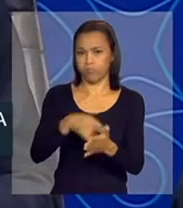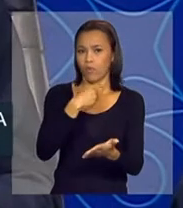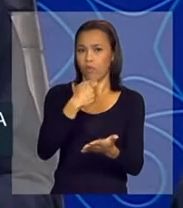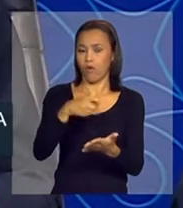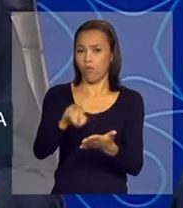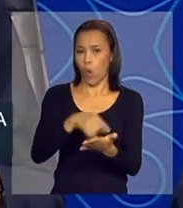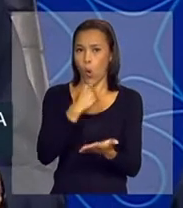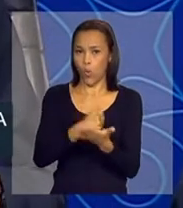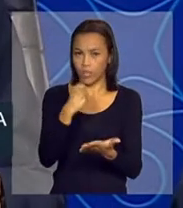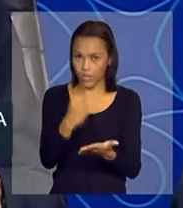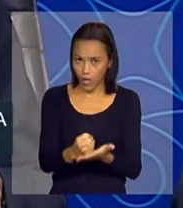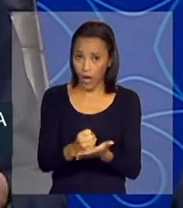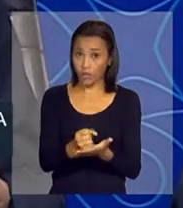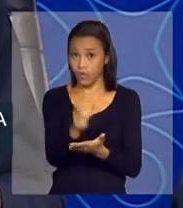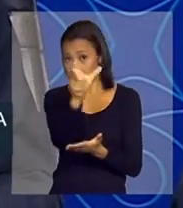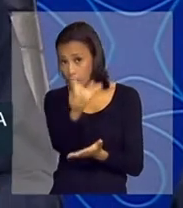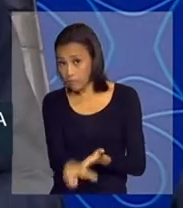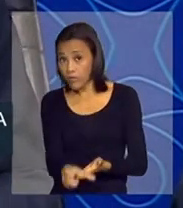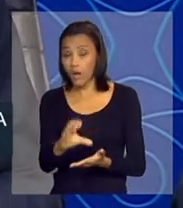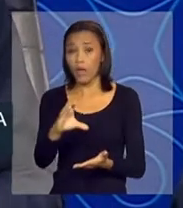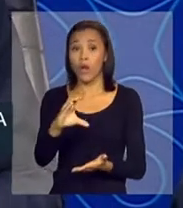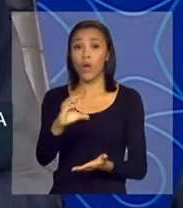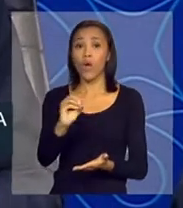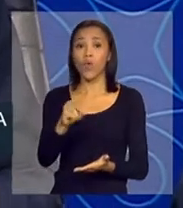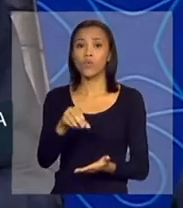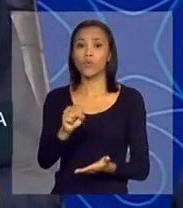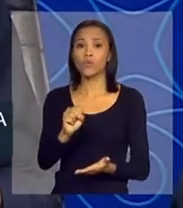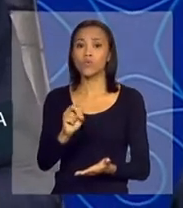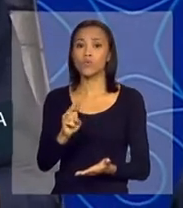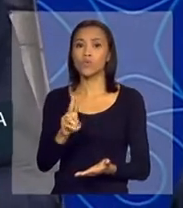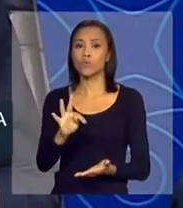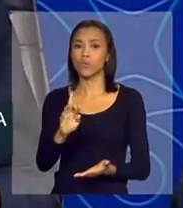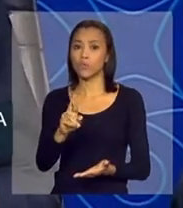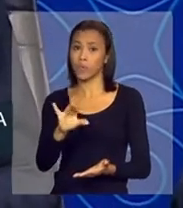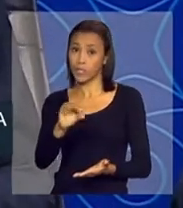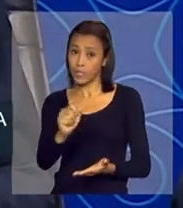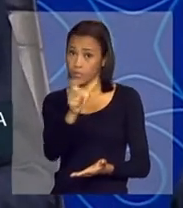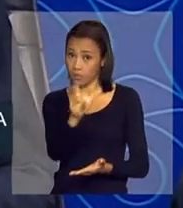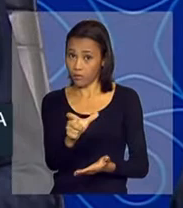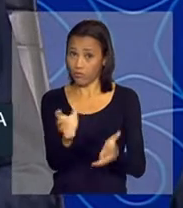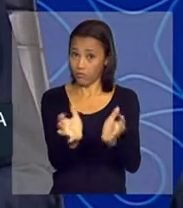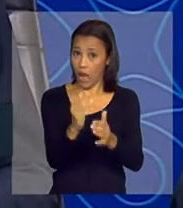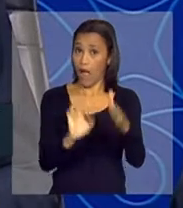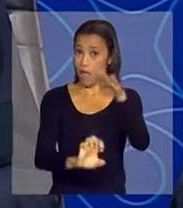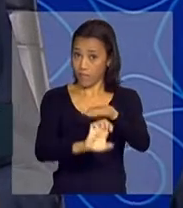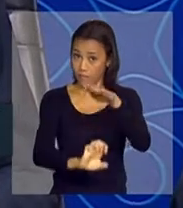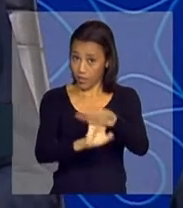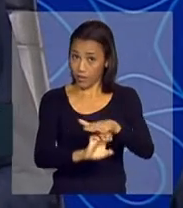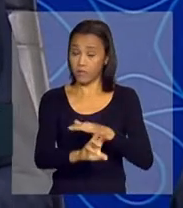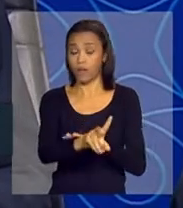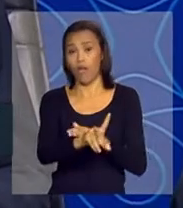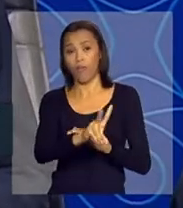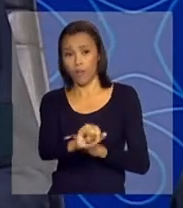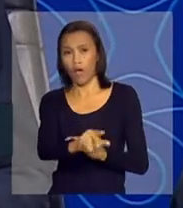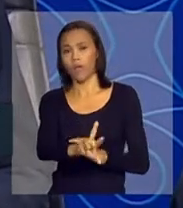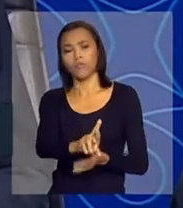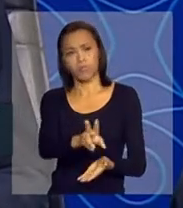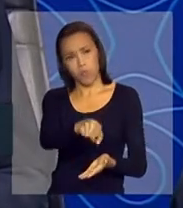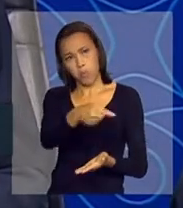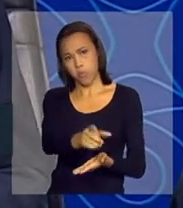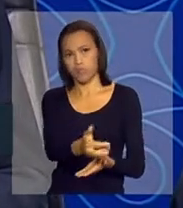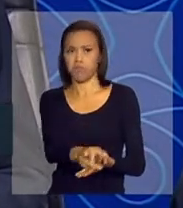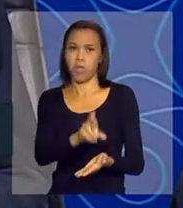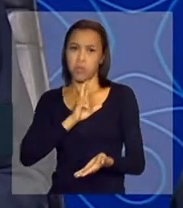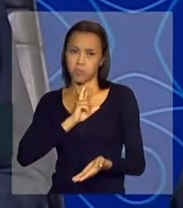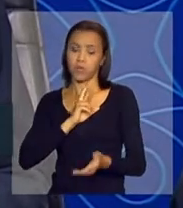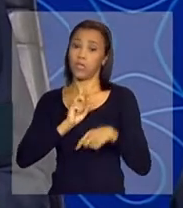o consultor ou a consultoria, e provavelmente o COBE vai se manifestar sobre a questão. E,